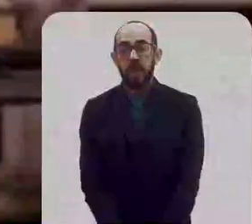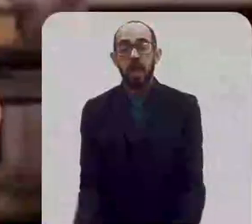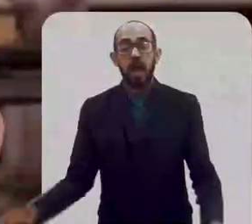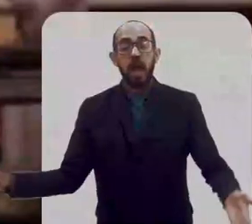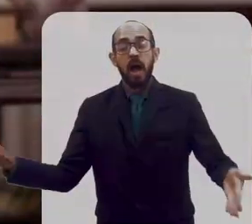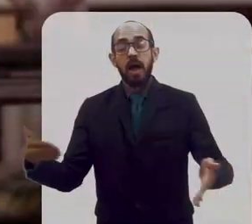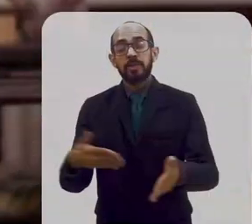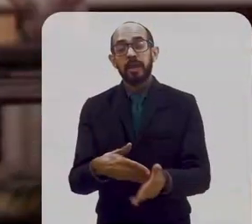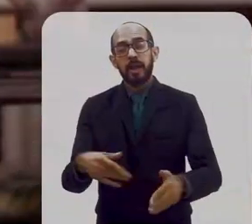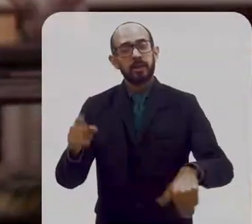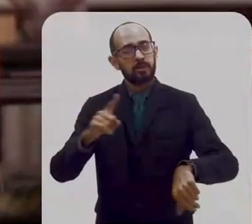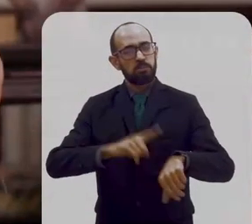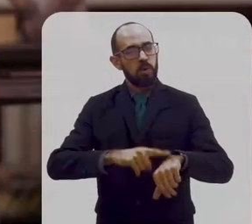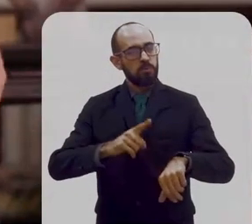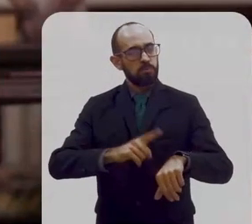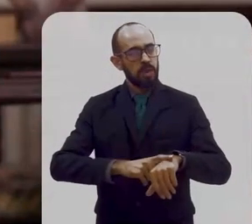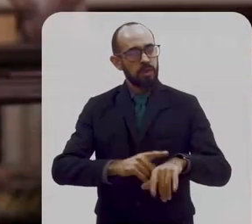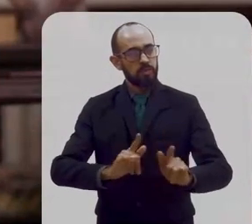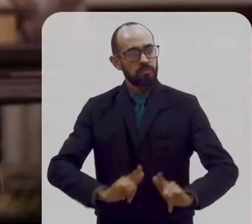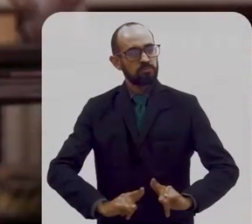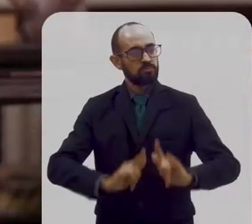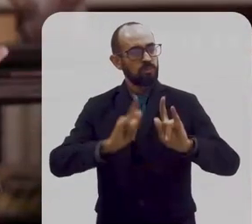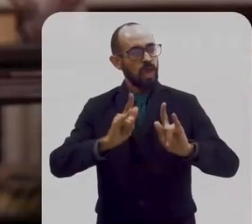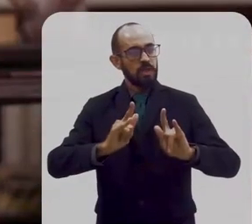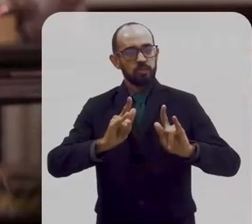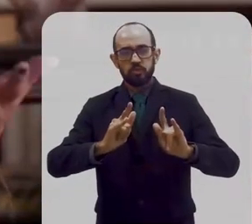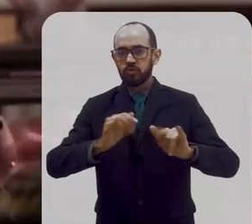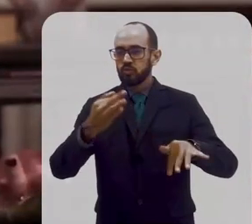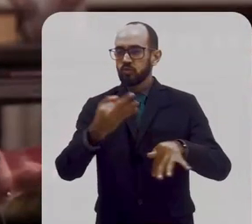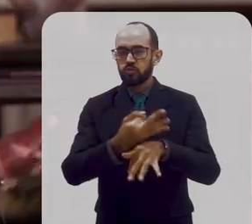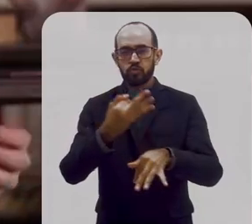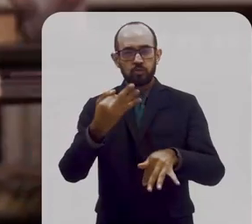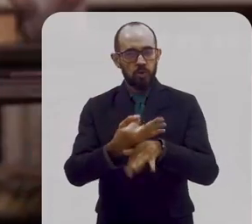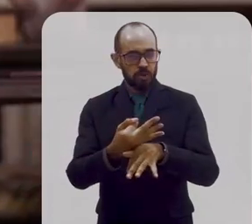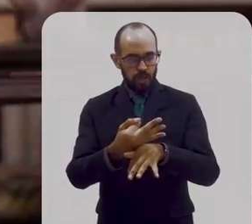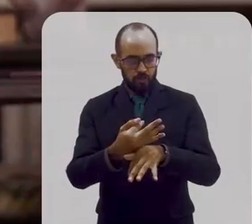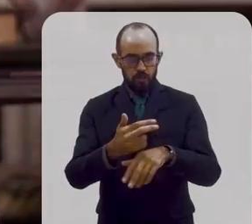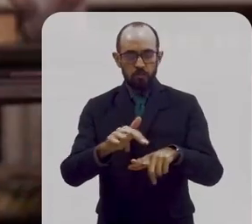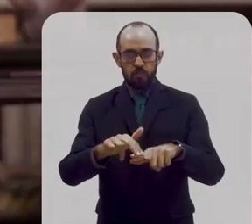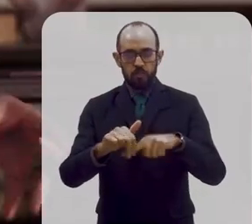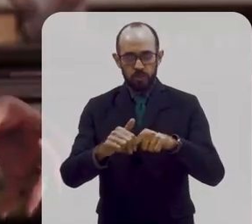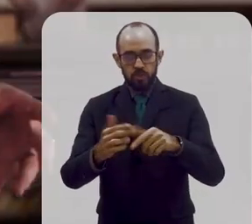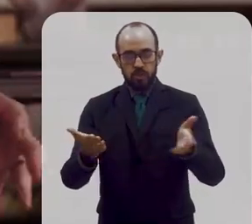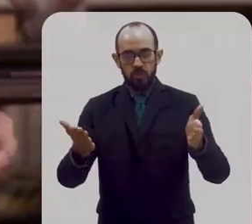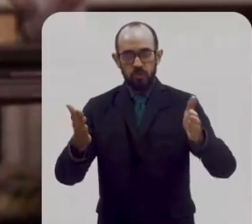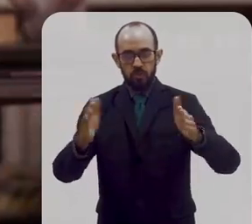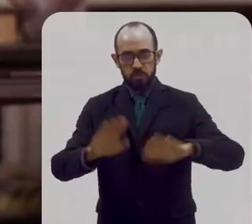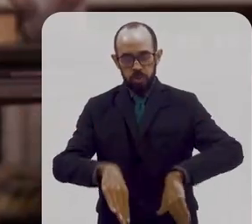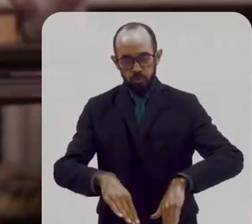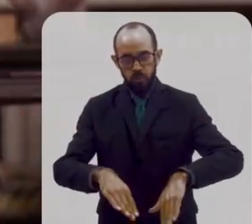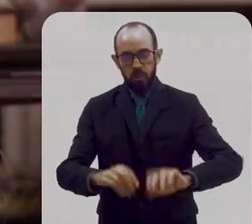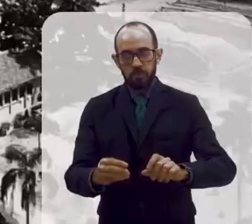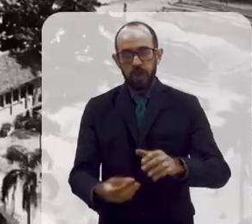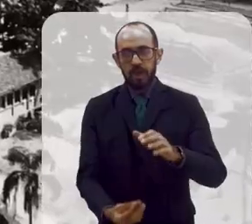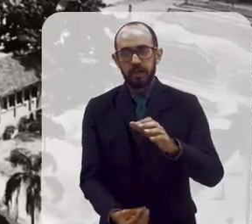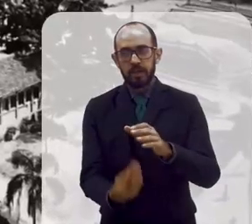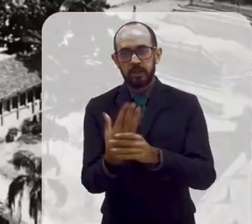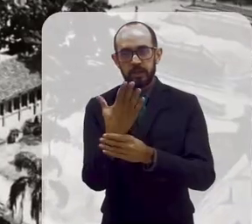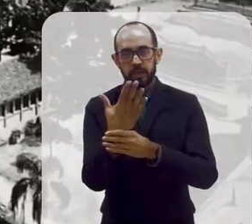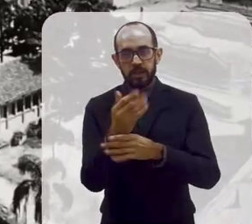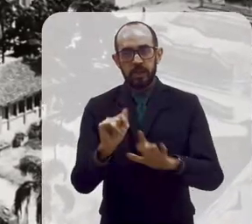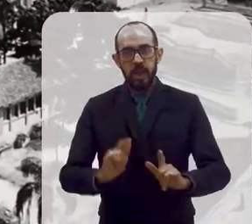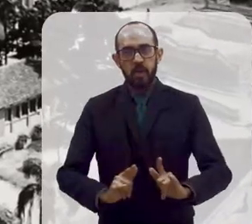Até aquele momento, as instalações não davam conta do omicioso projeto de Oswaldo Cruz. Por isso, elas foram sendo demolidas para dar lugar ao núcleo